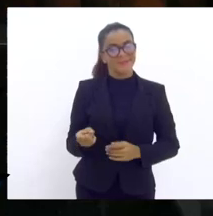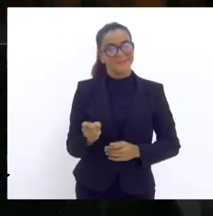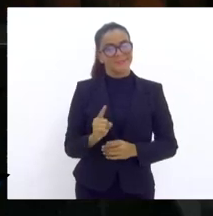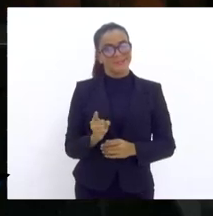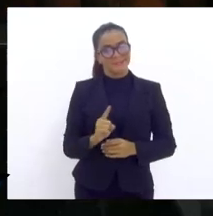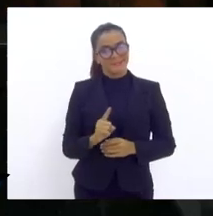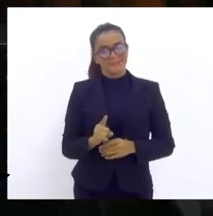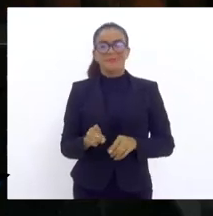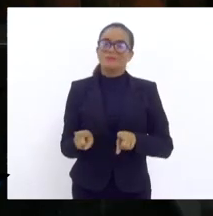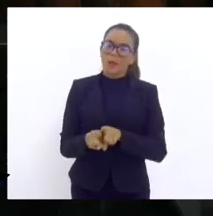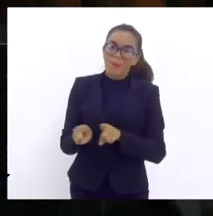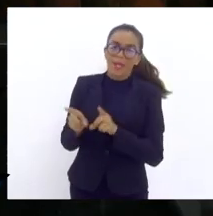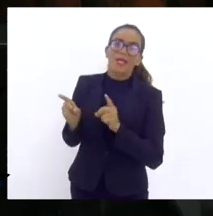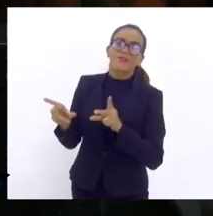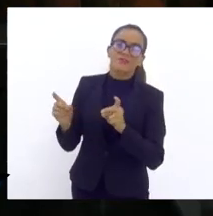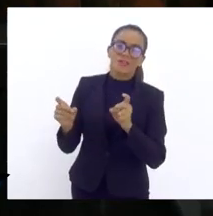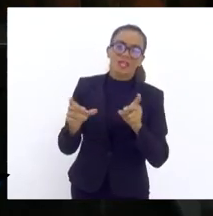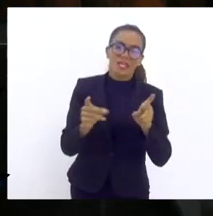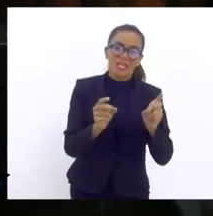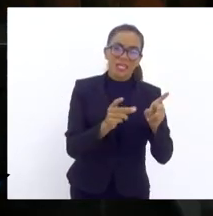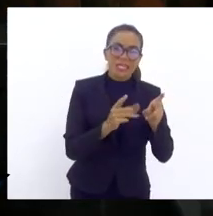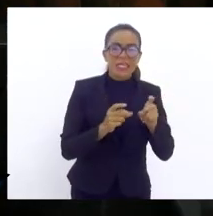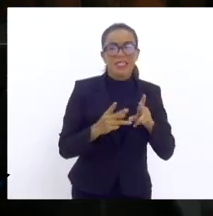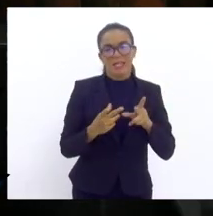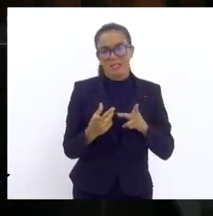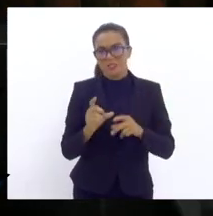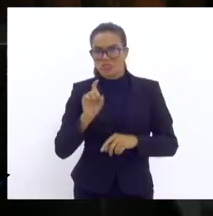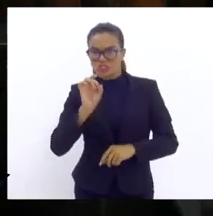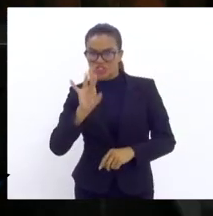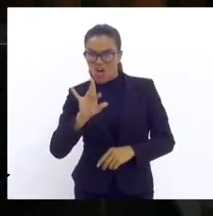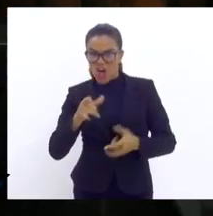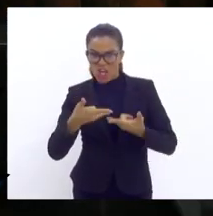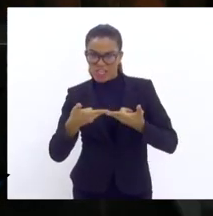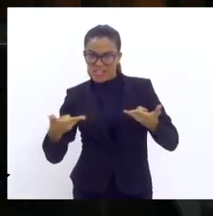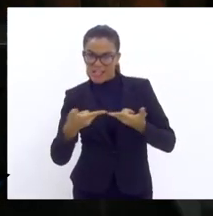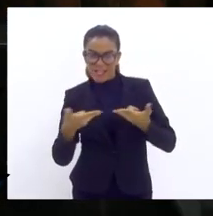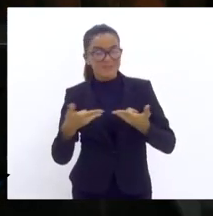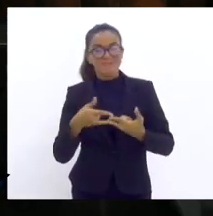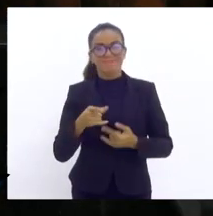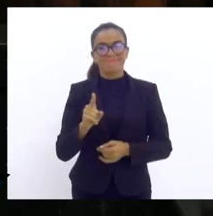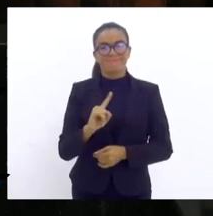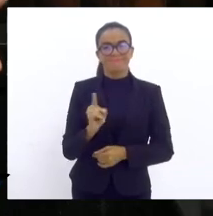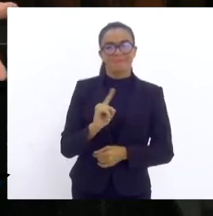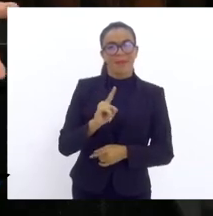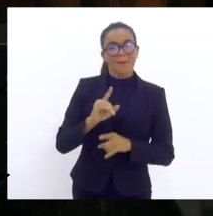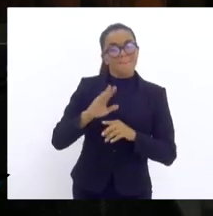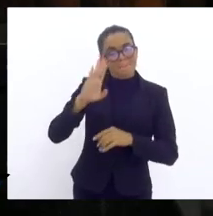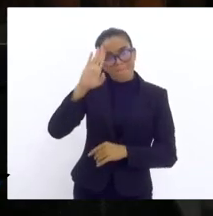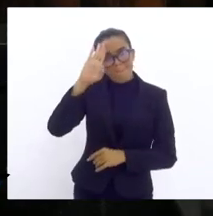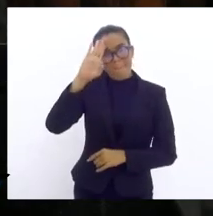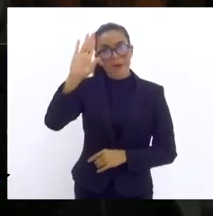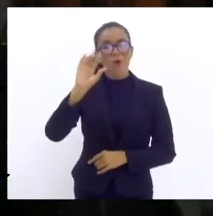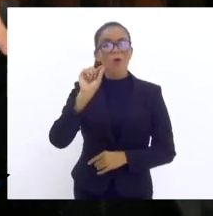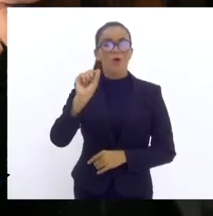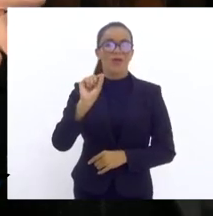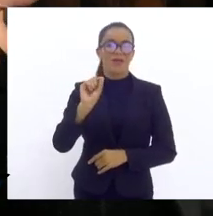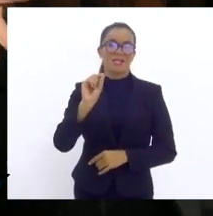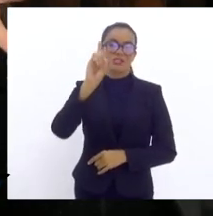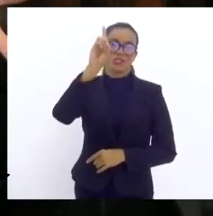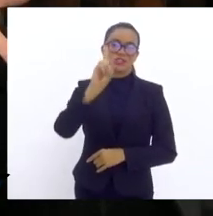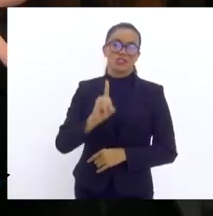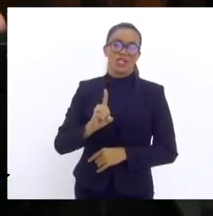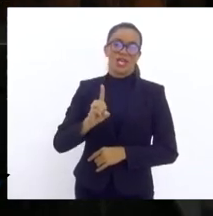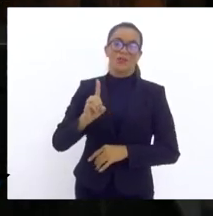Principalmente, mas não só bilheteria, mas principalmente os direitos de transmissão.